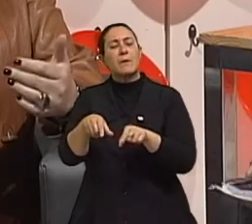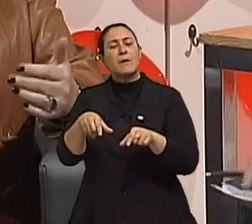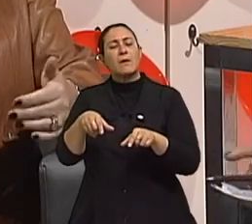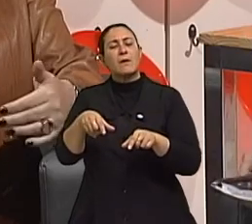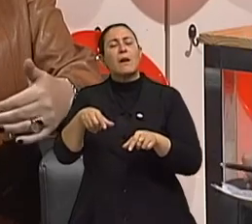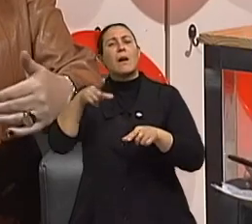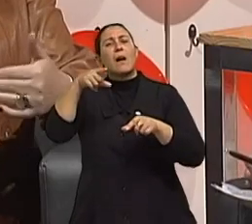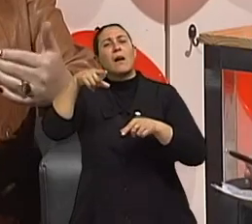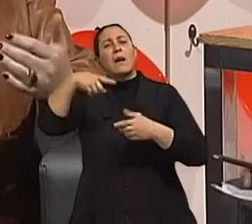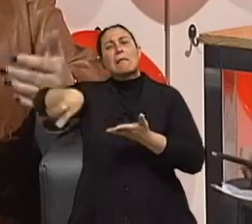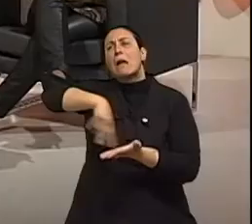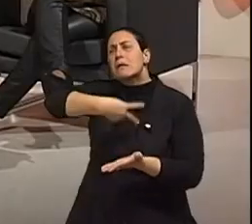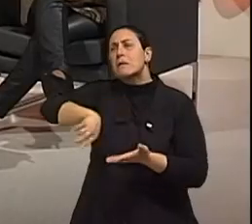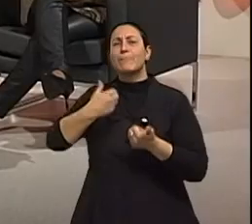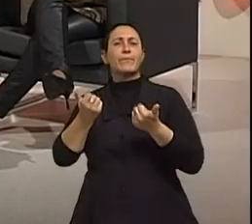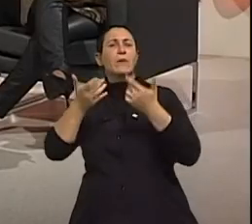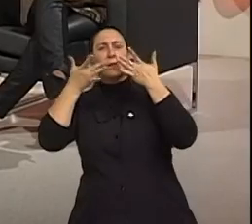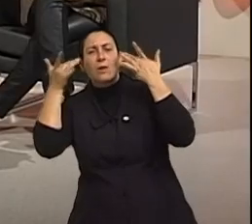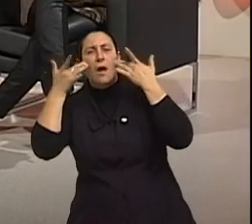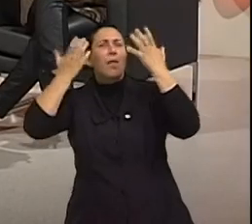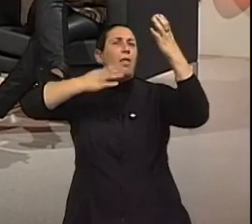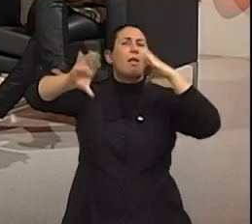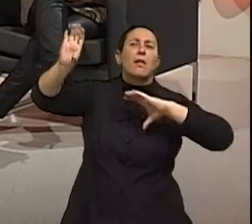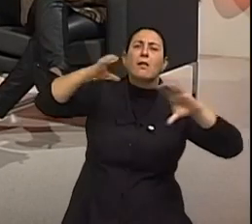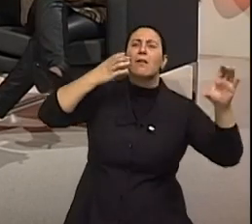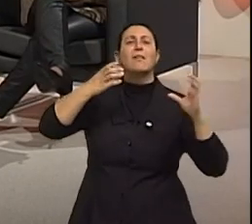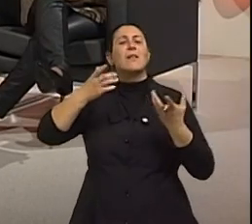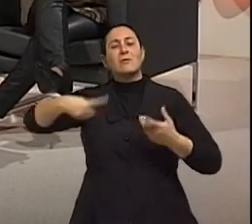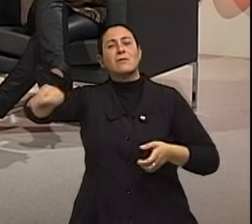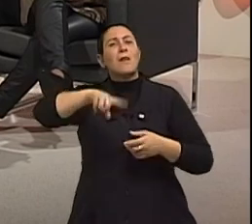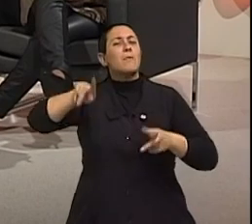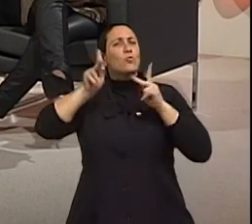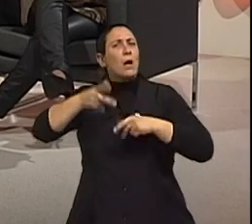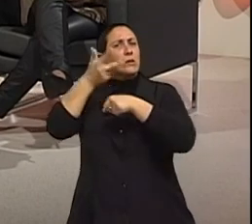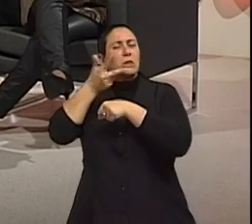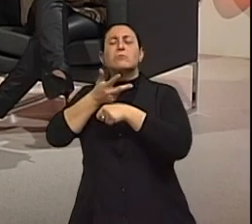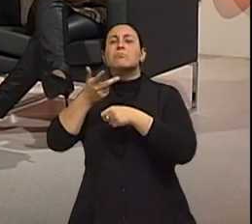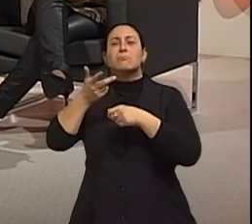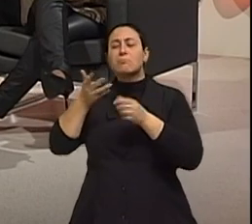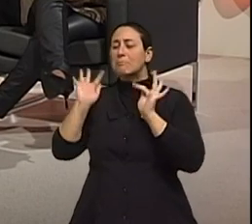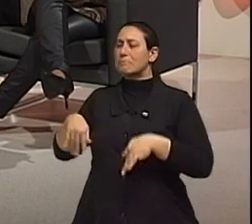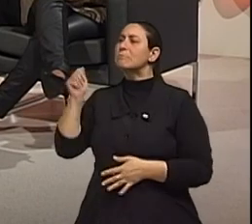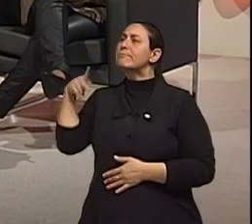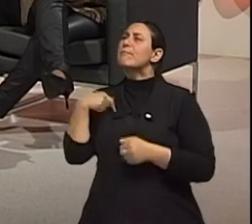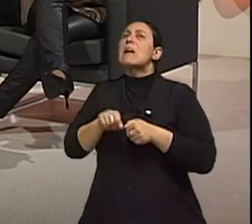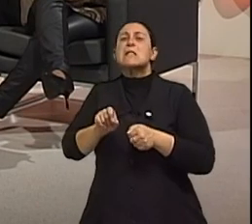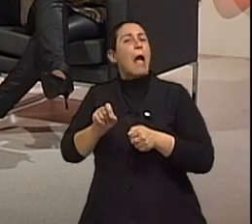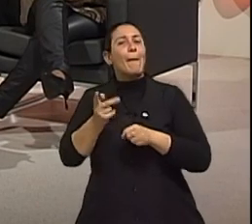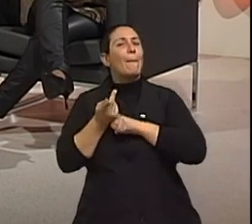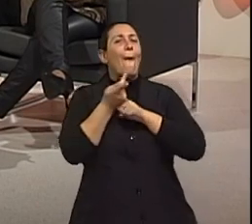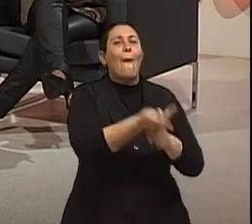Corporais, de dança, canto. dança, canto, teatro, as próprias atividades de